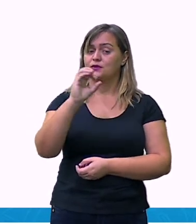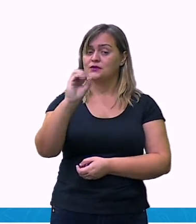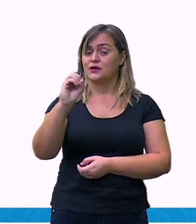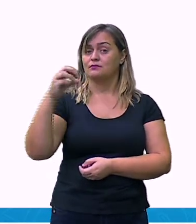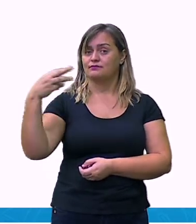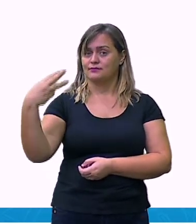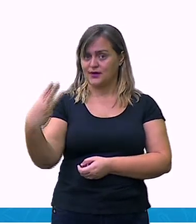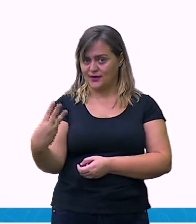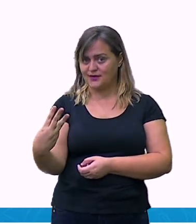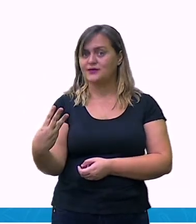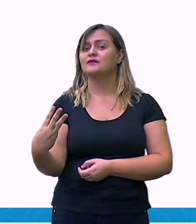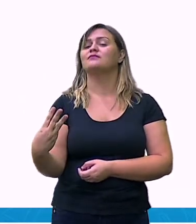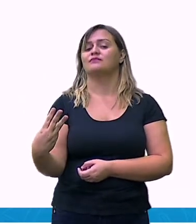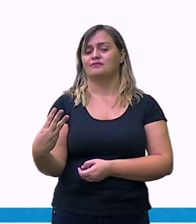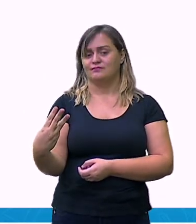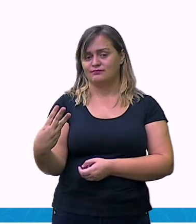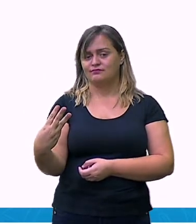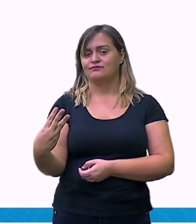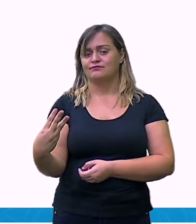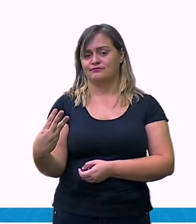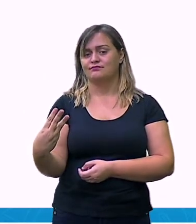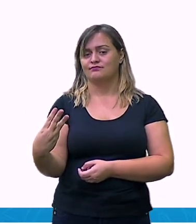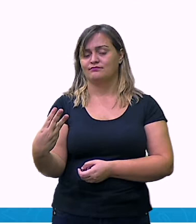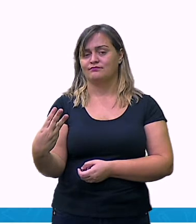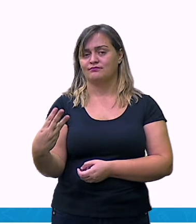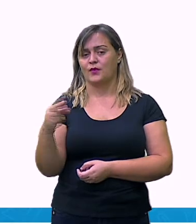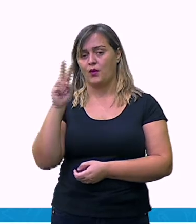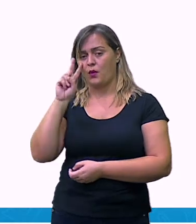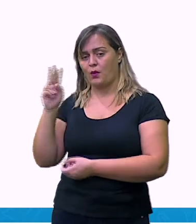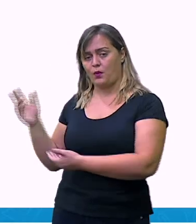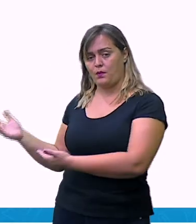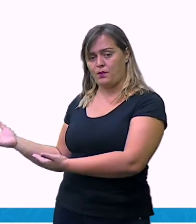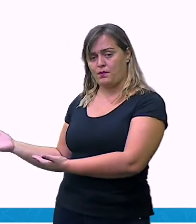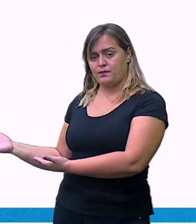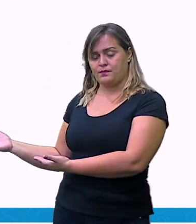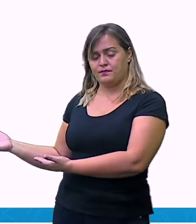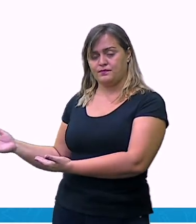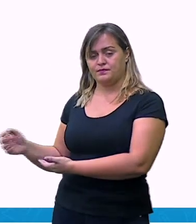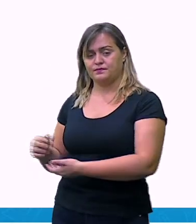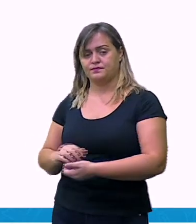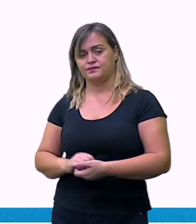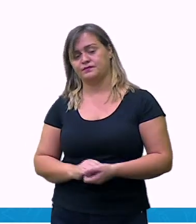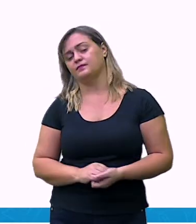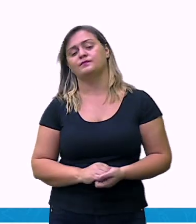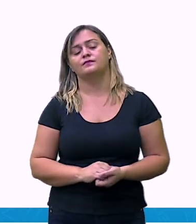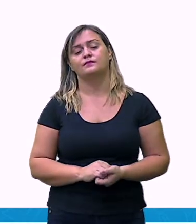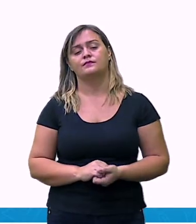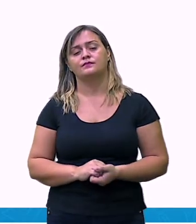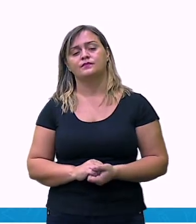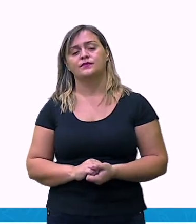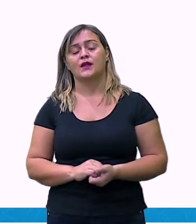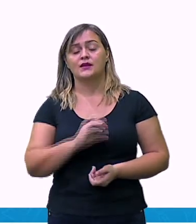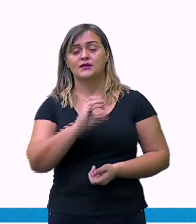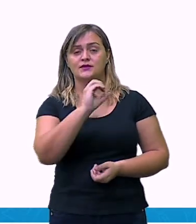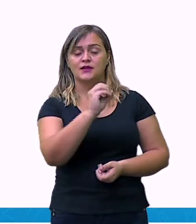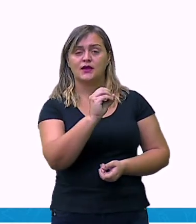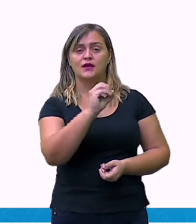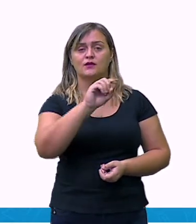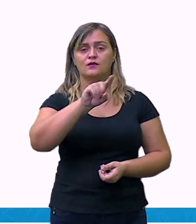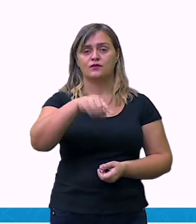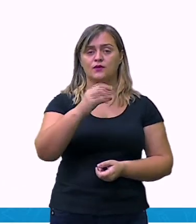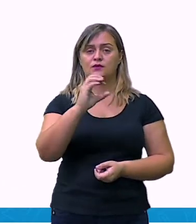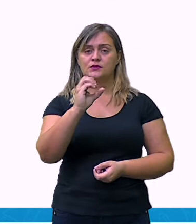vezes 1 centésimo, aqui ó, 1 centésimo, igual a 3 vezes